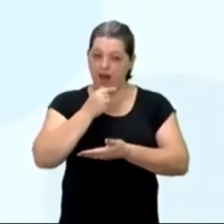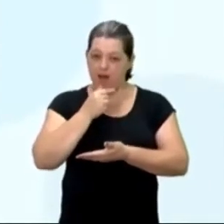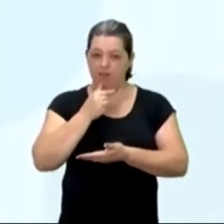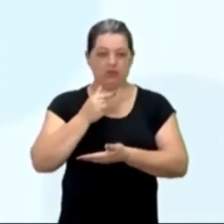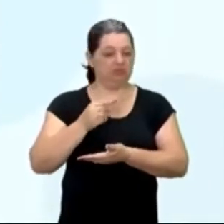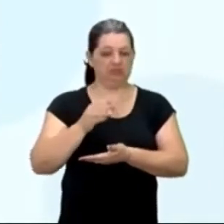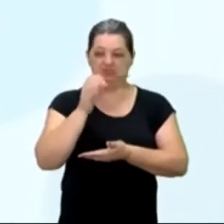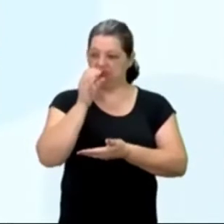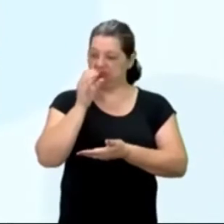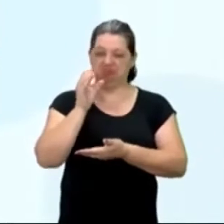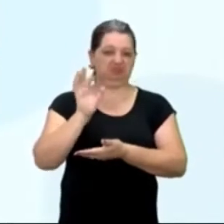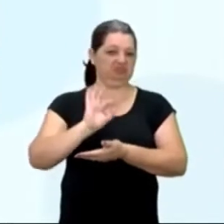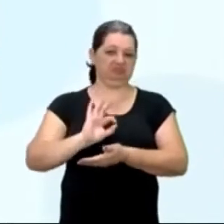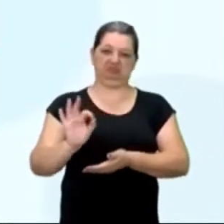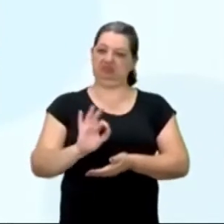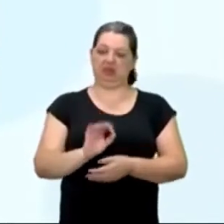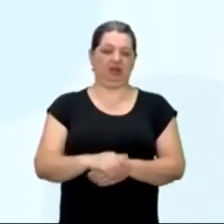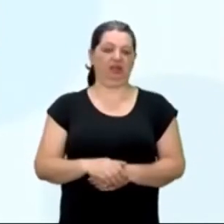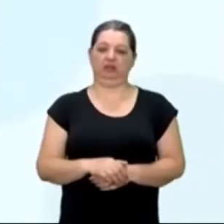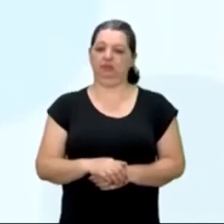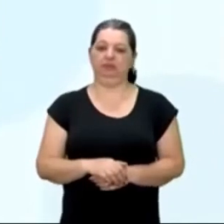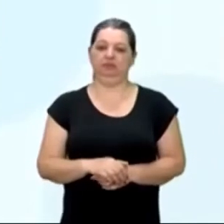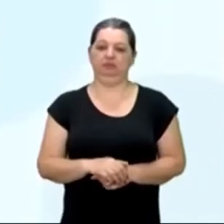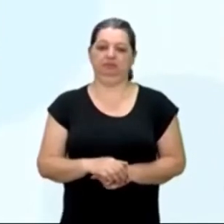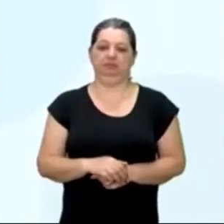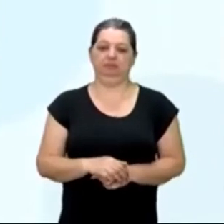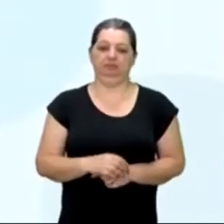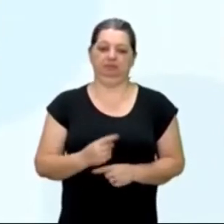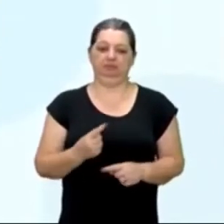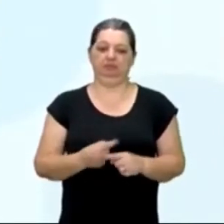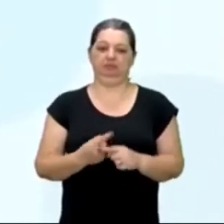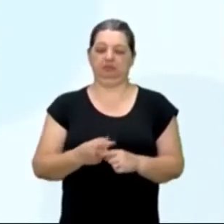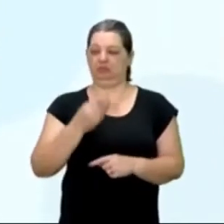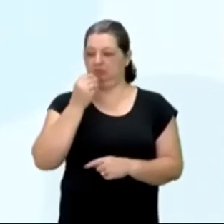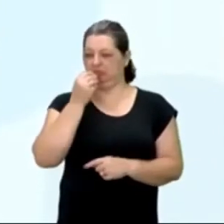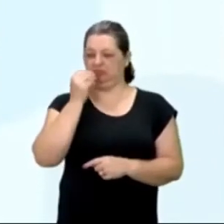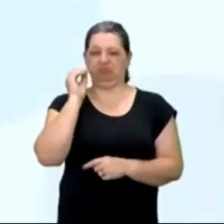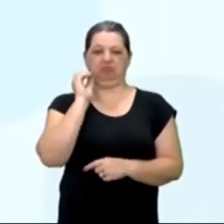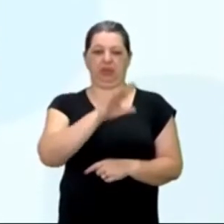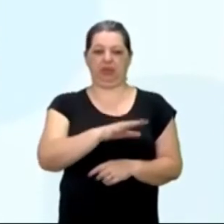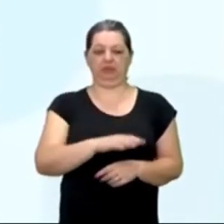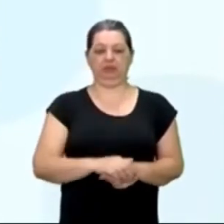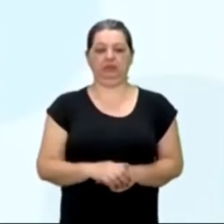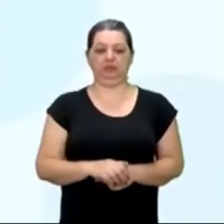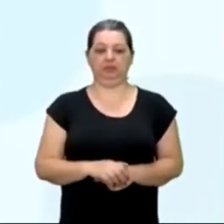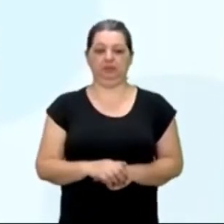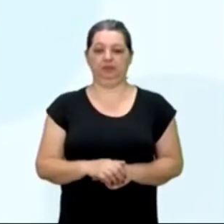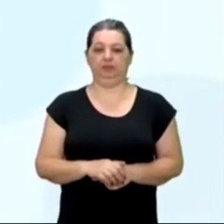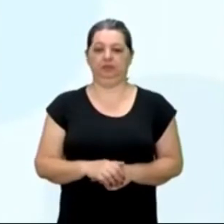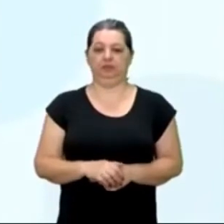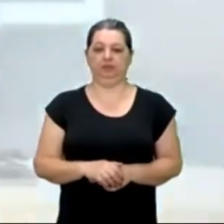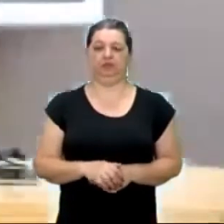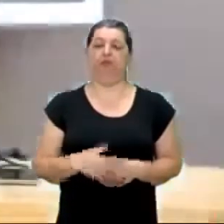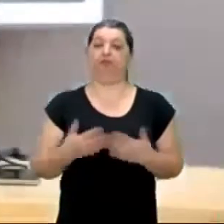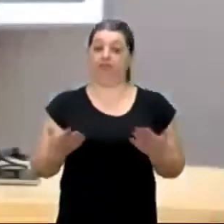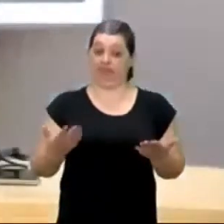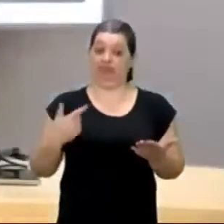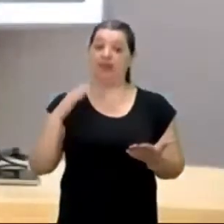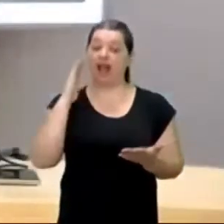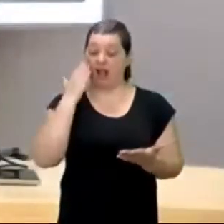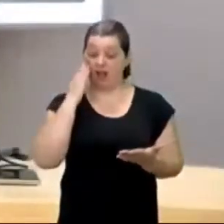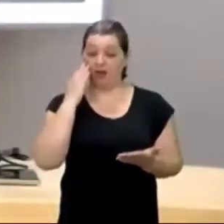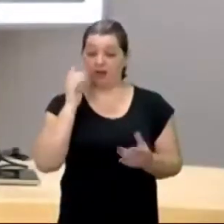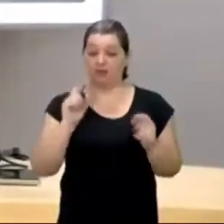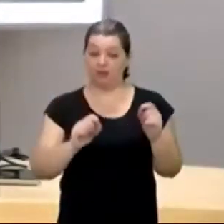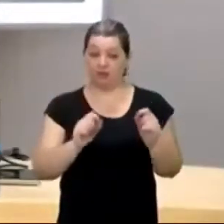beberam, mal a tomaram na boca, que lavaram e logo lançaram fora, gente, aí, aí eu entendo, peraí,